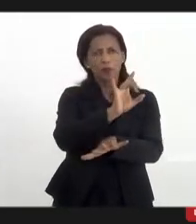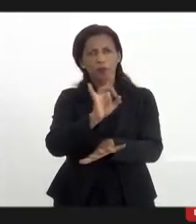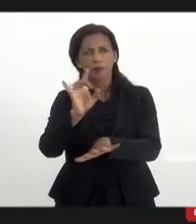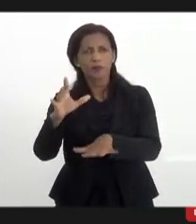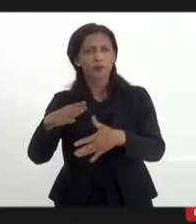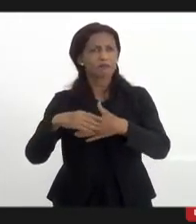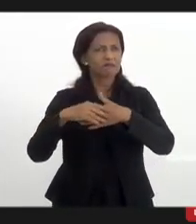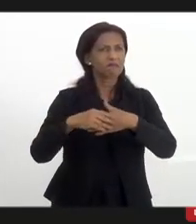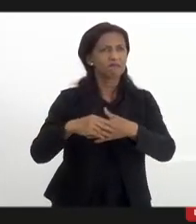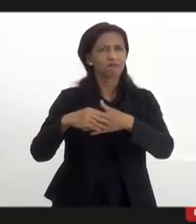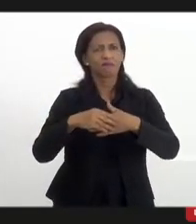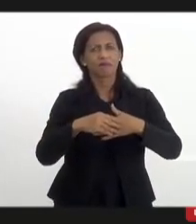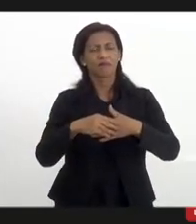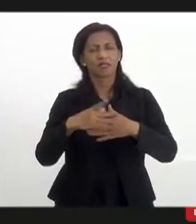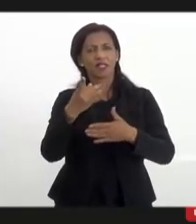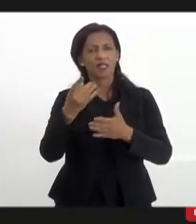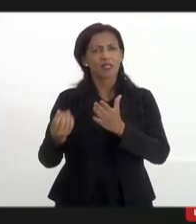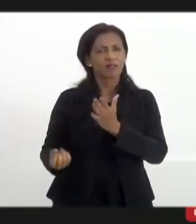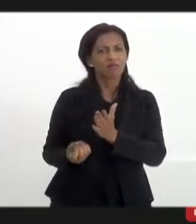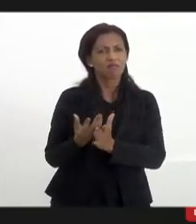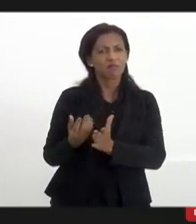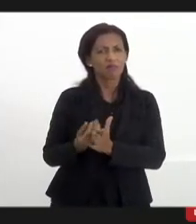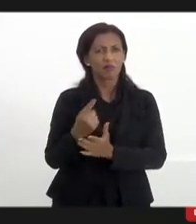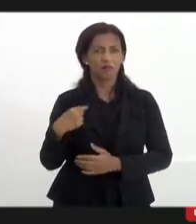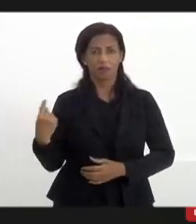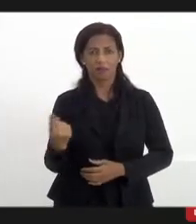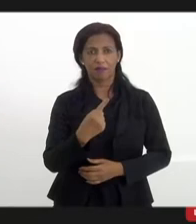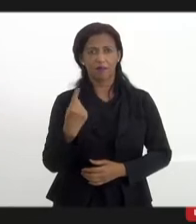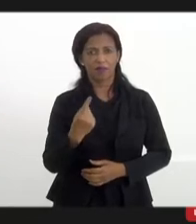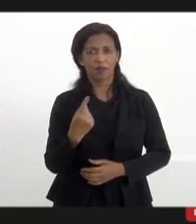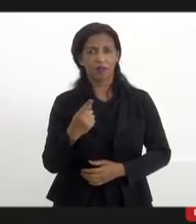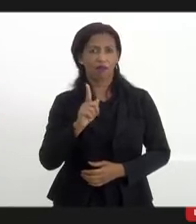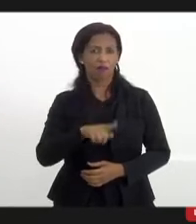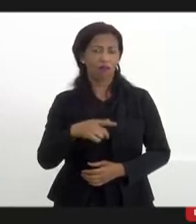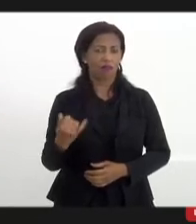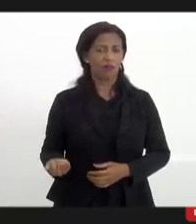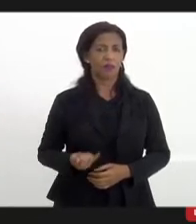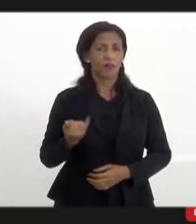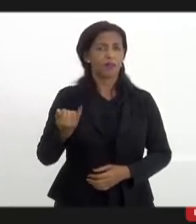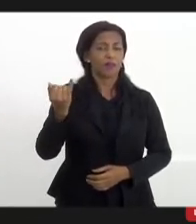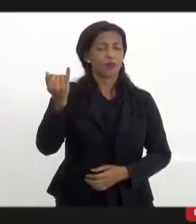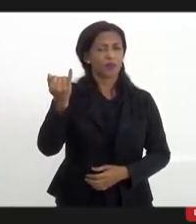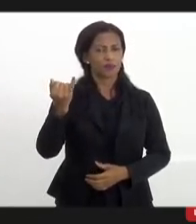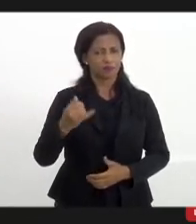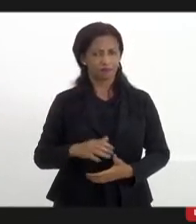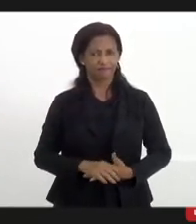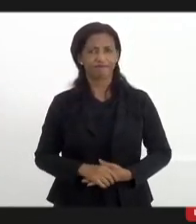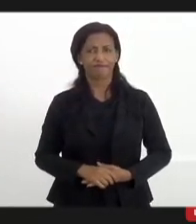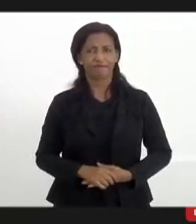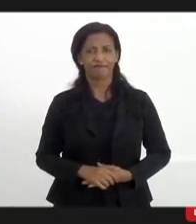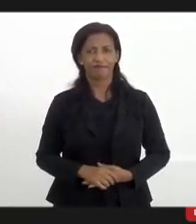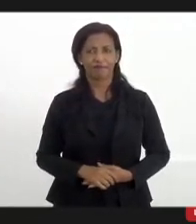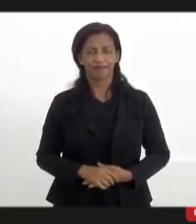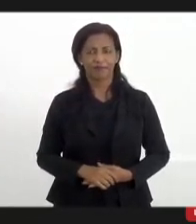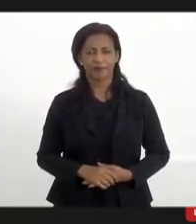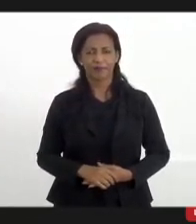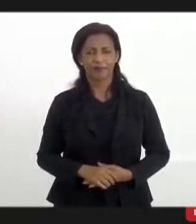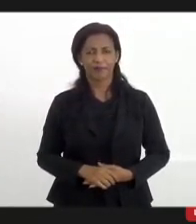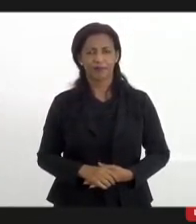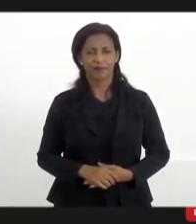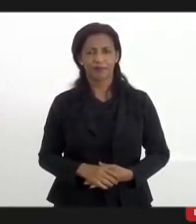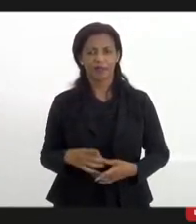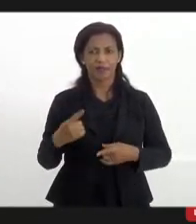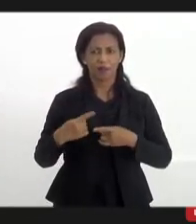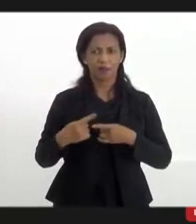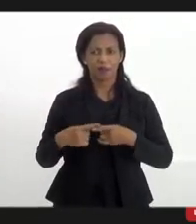essa iniciativa, que para nós é muito, muito importante, porque saudar